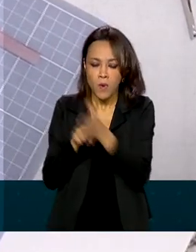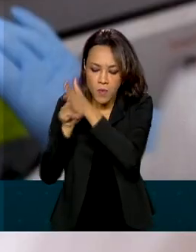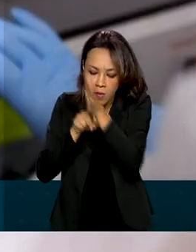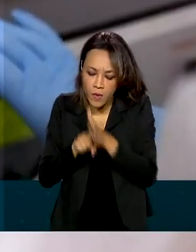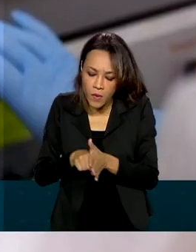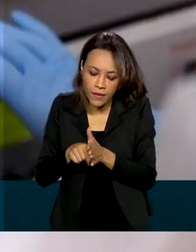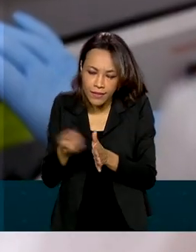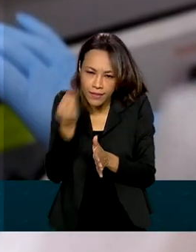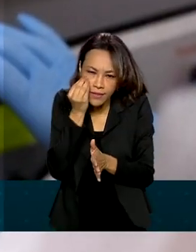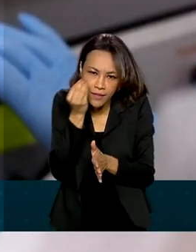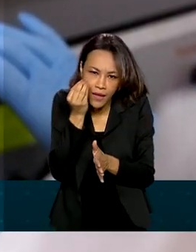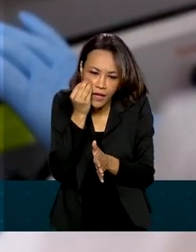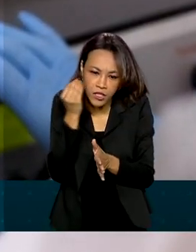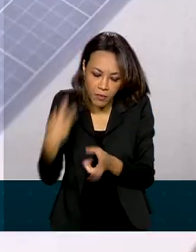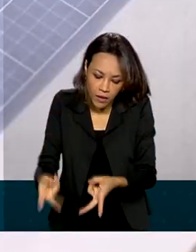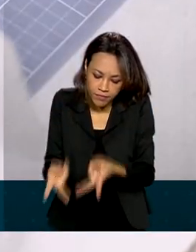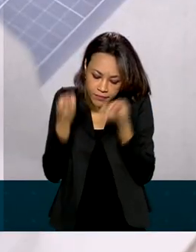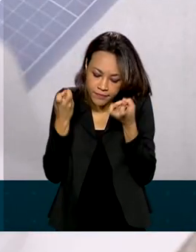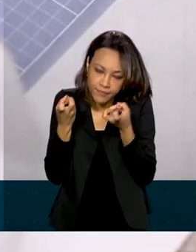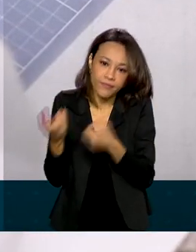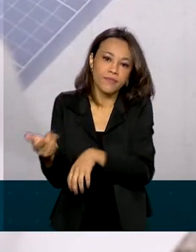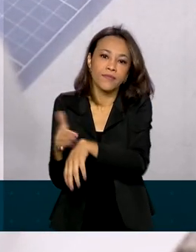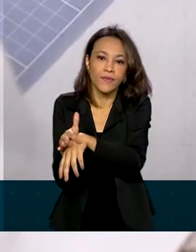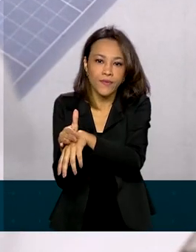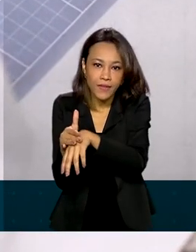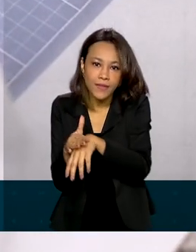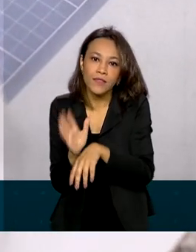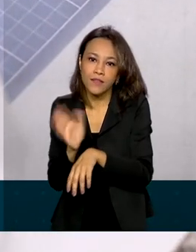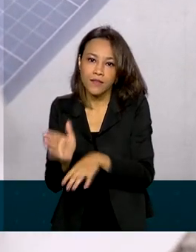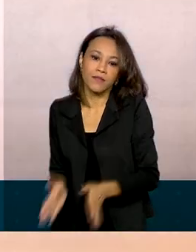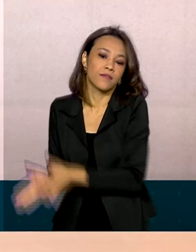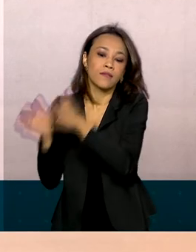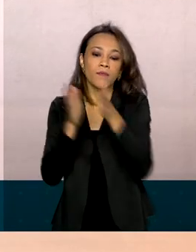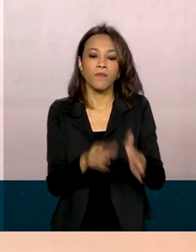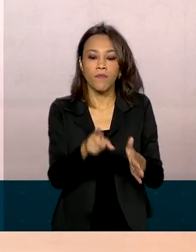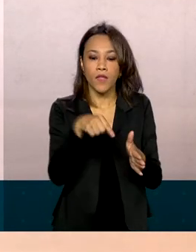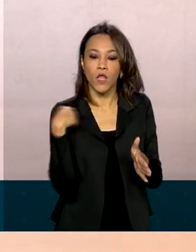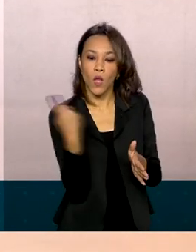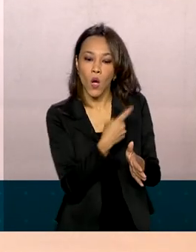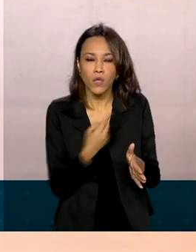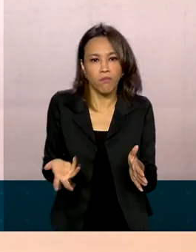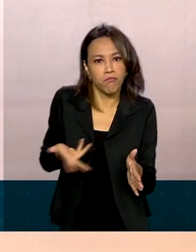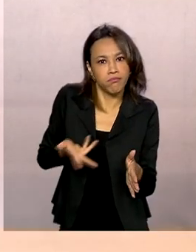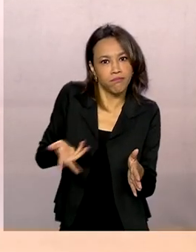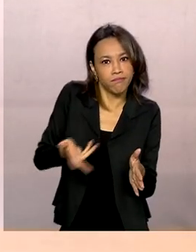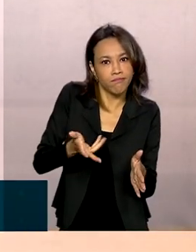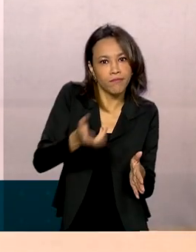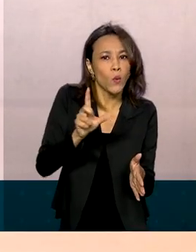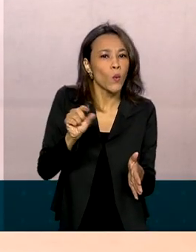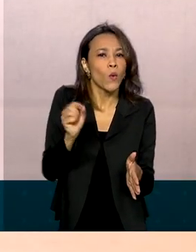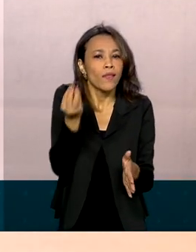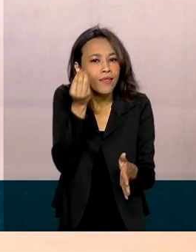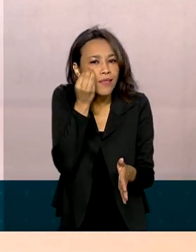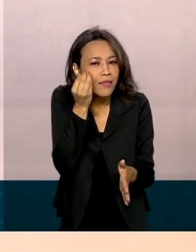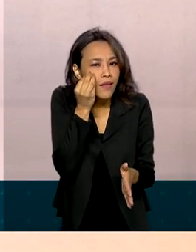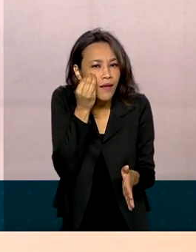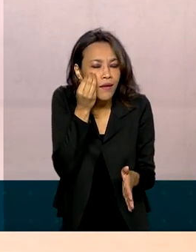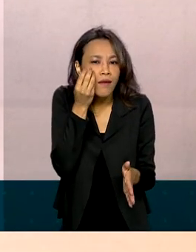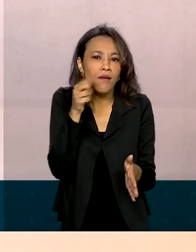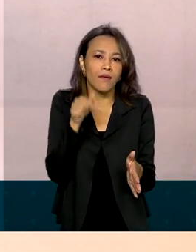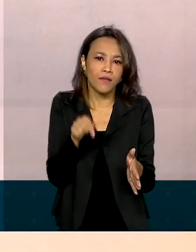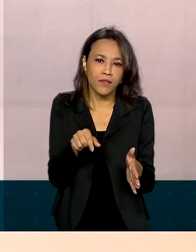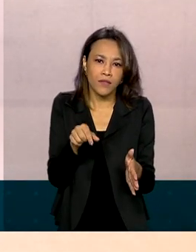testes para a detecção da doença. Nós também desenvolvemos, em tempo recorde, um teste de ELISA